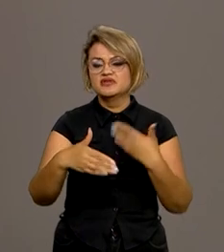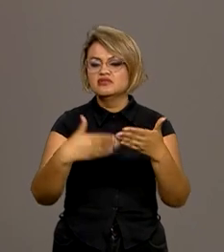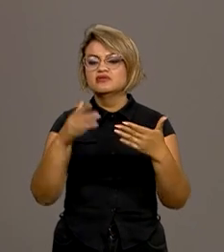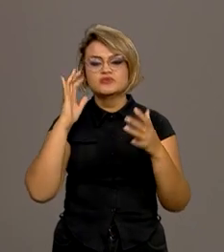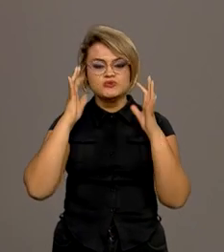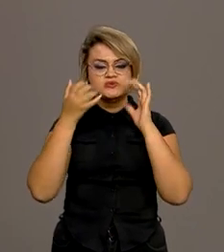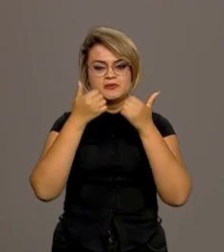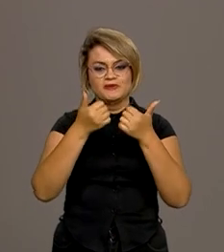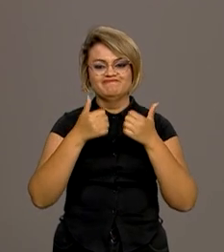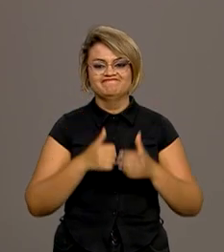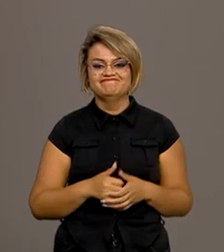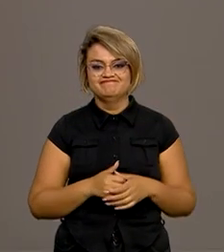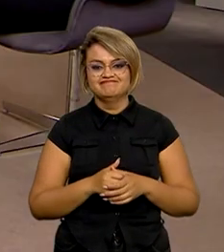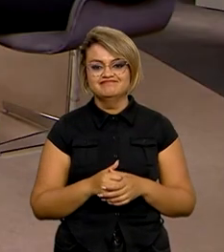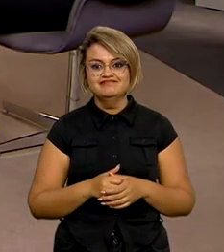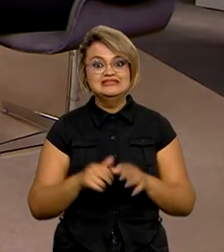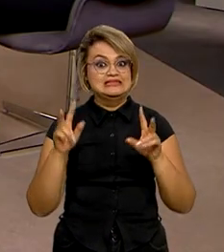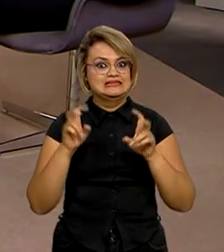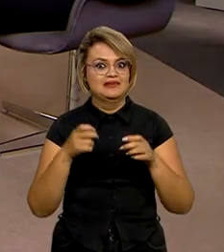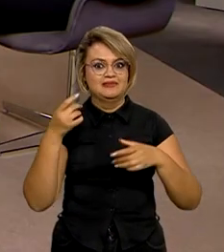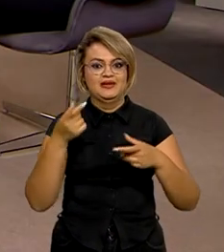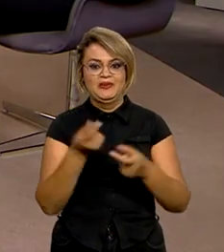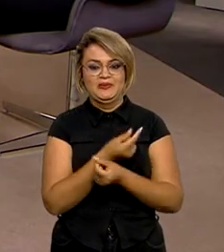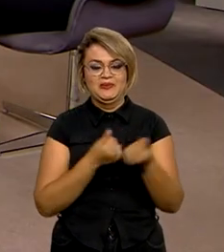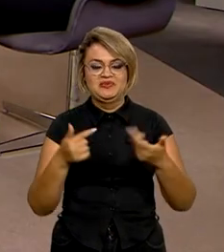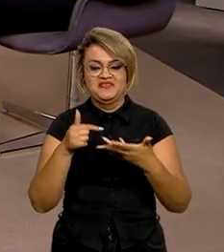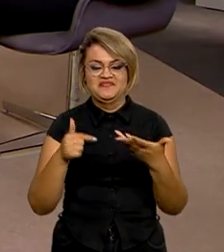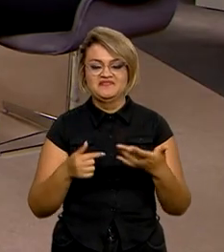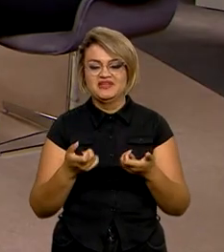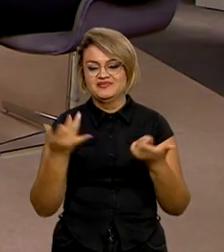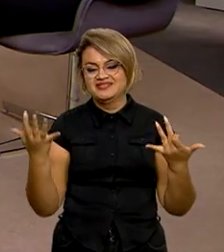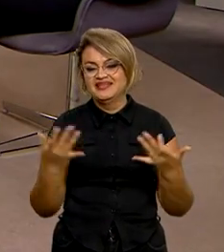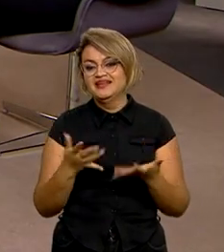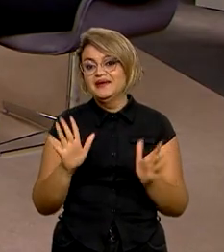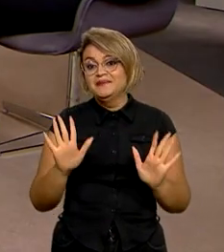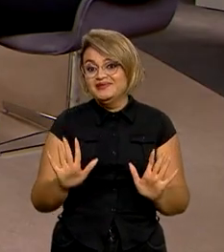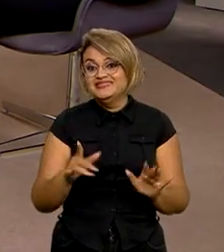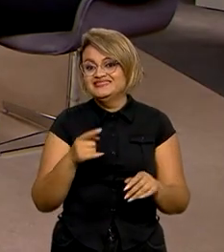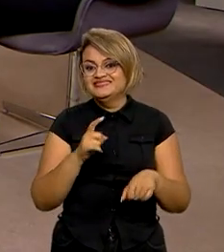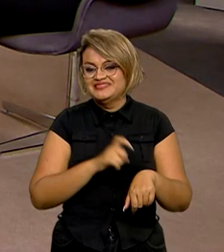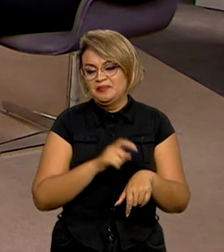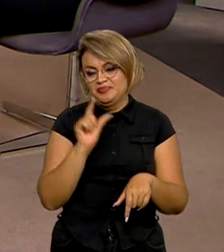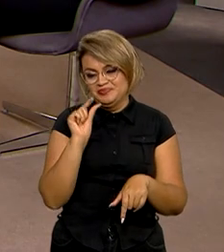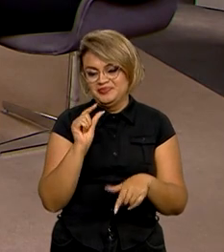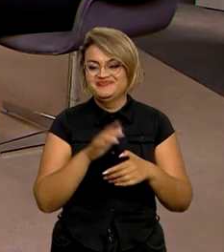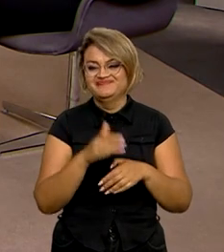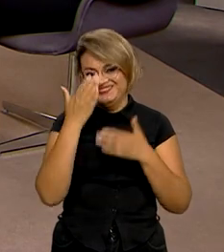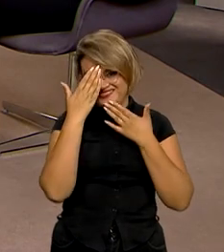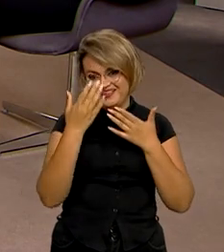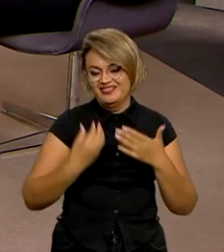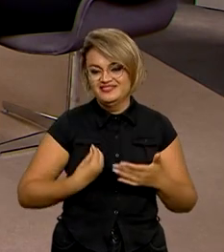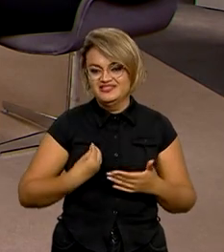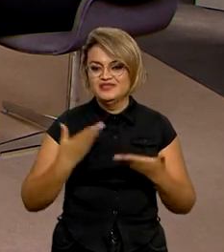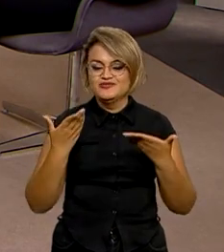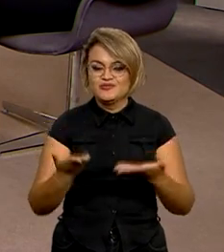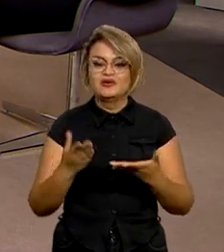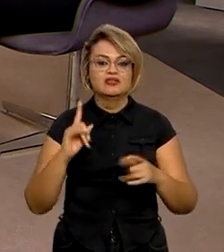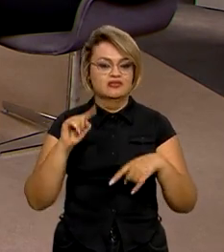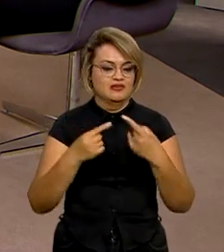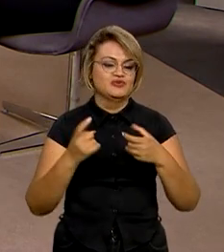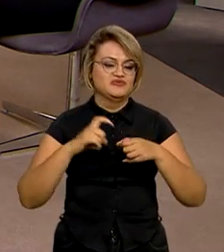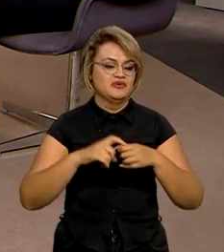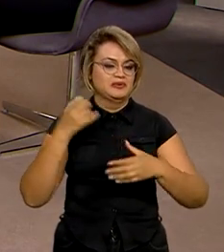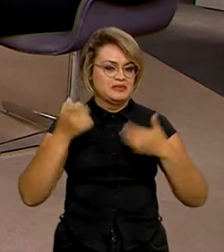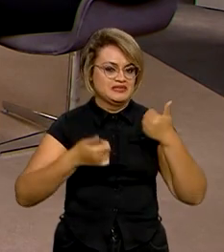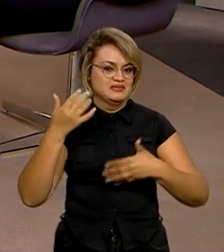boa solução. Sempre tem muito assunto da economia, né, Mas, infelizmente, a gente tem que encerrar. Agradecemos mais uma vez a sua presença aqui, e volte sempre